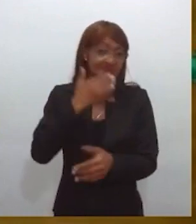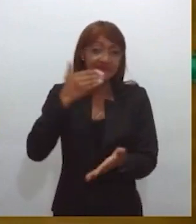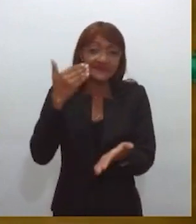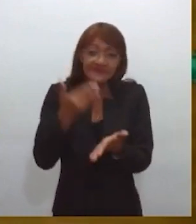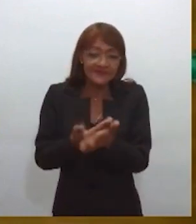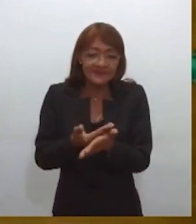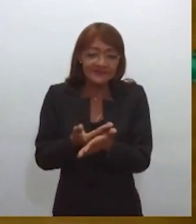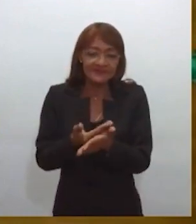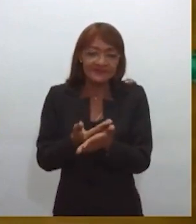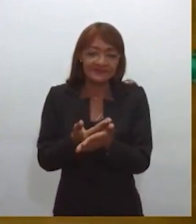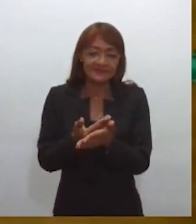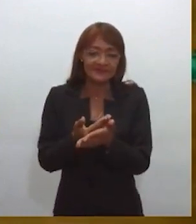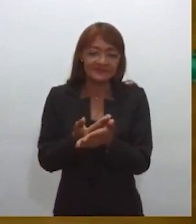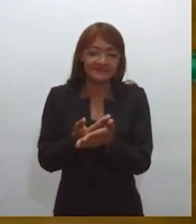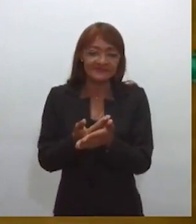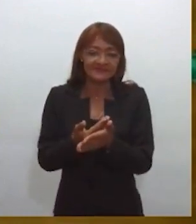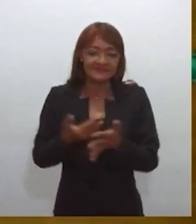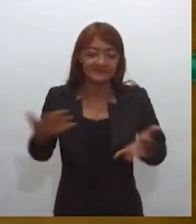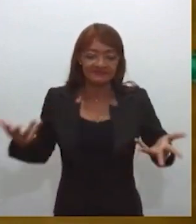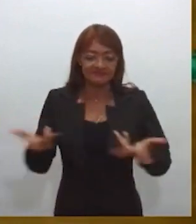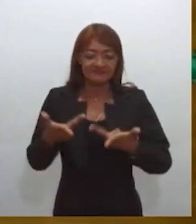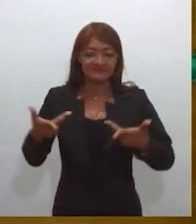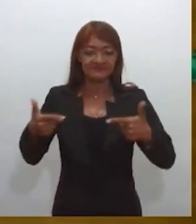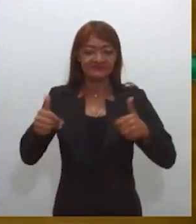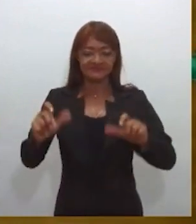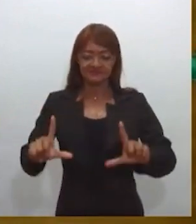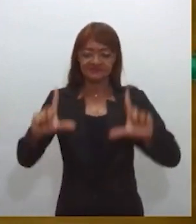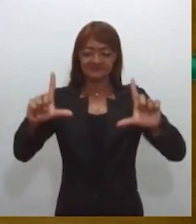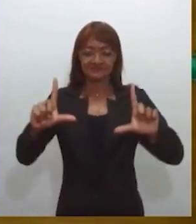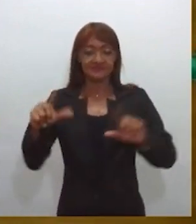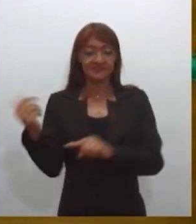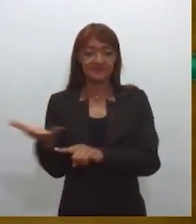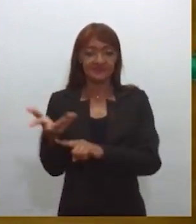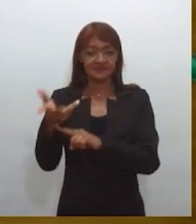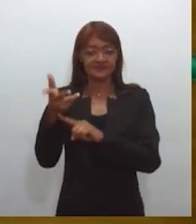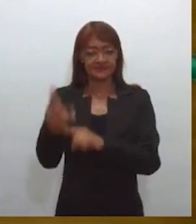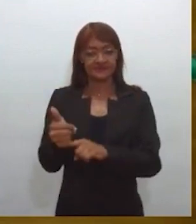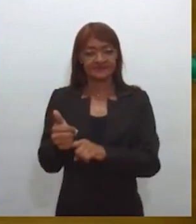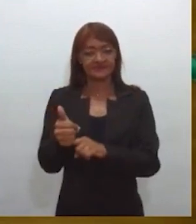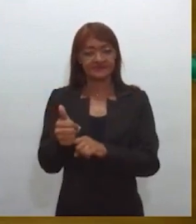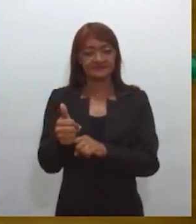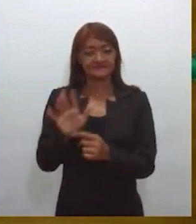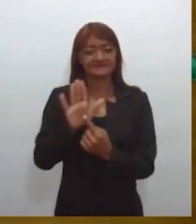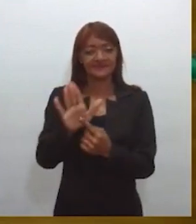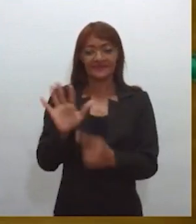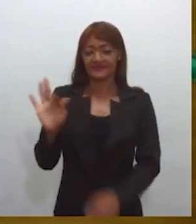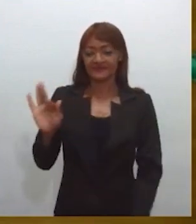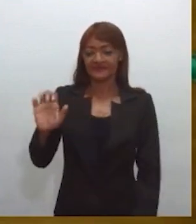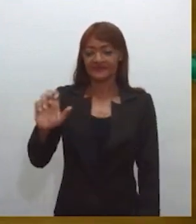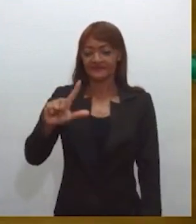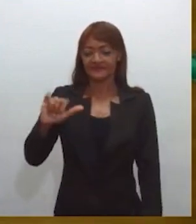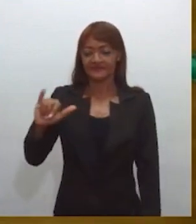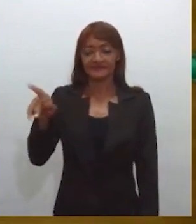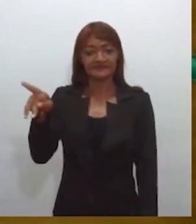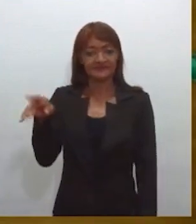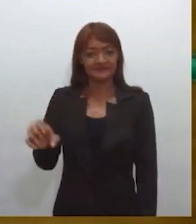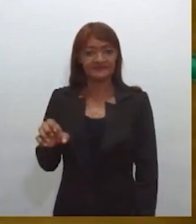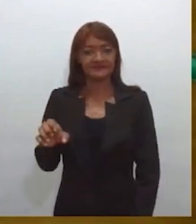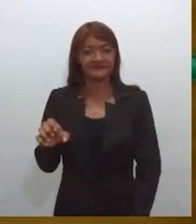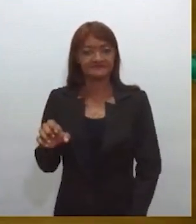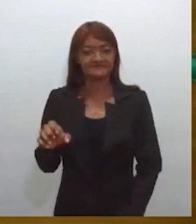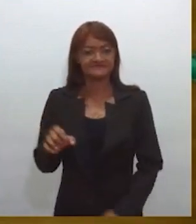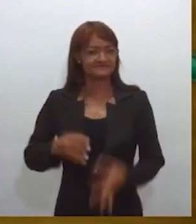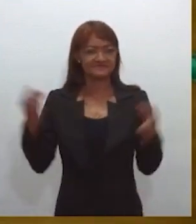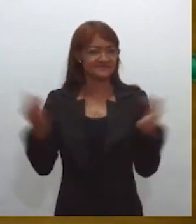a pintura desse artista que a gente vai trazer aqui. O Felipe é uma figura muito, muito extraordinária.